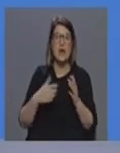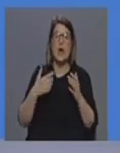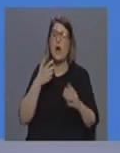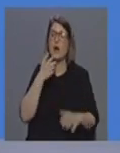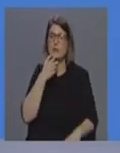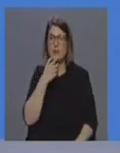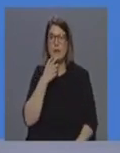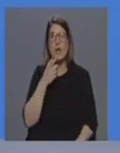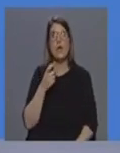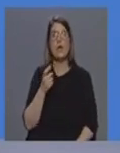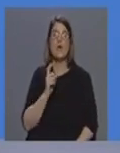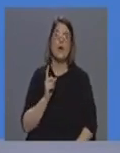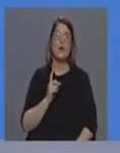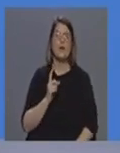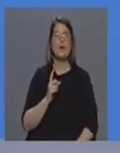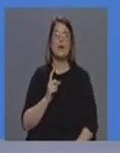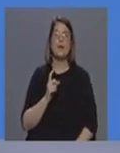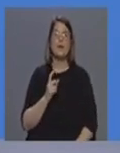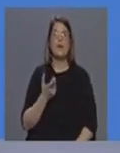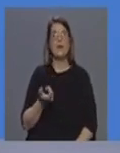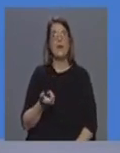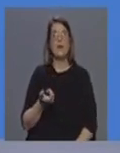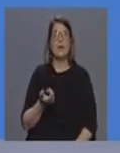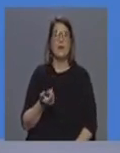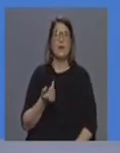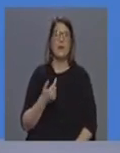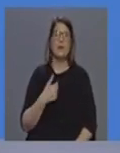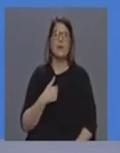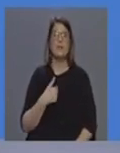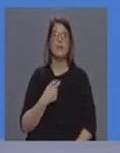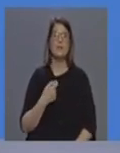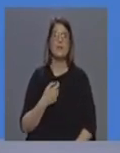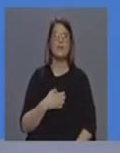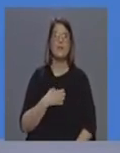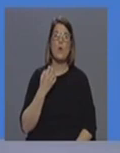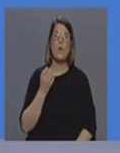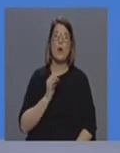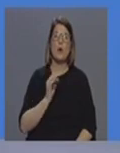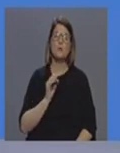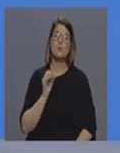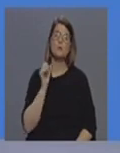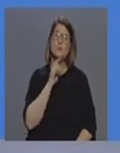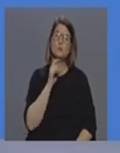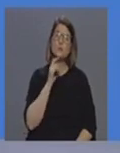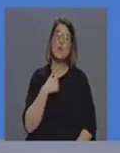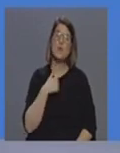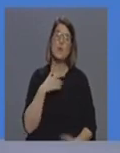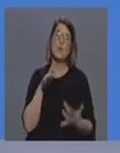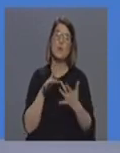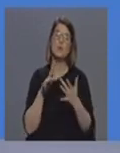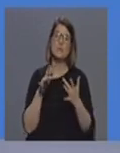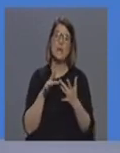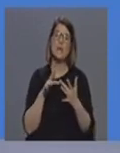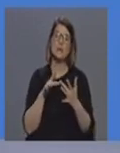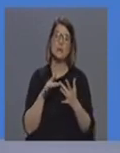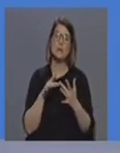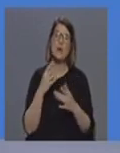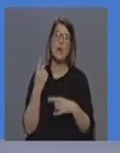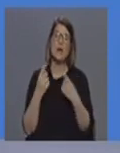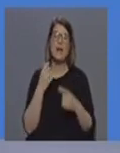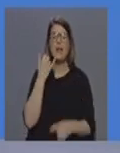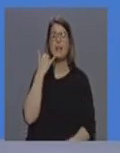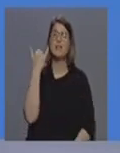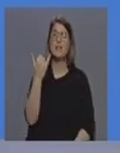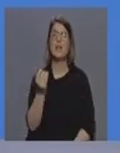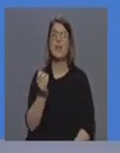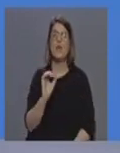exclusivamente porque estou assintomático mas eventualmente tive um contacto em vez de ligar para a